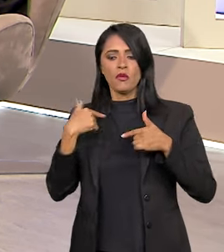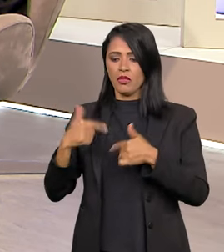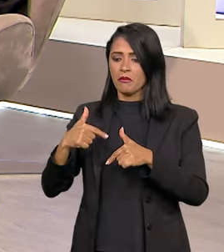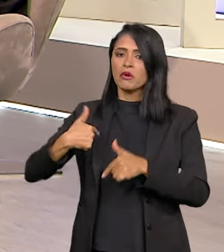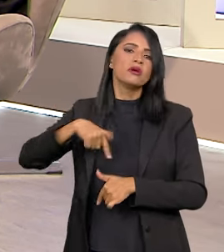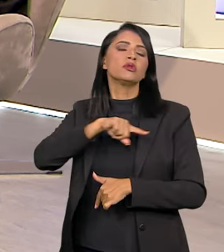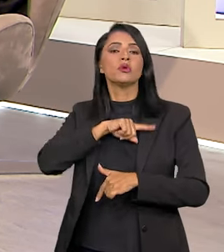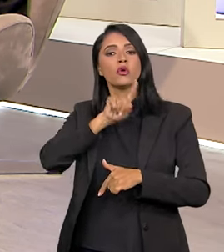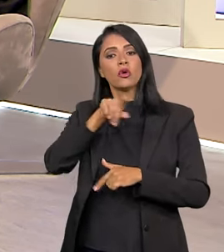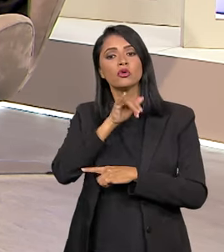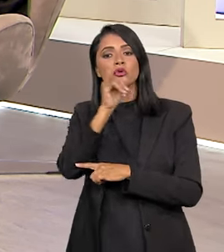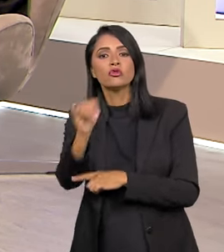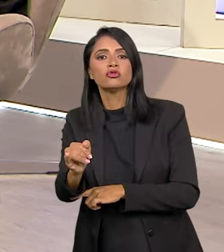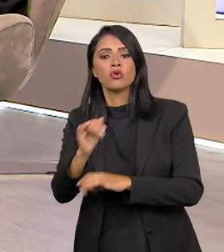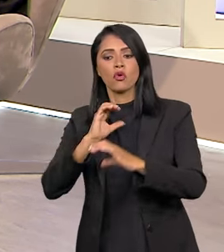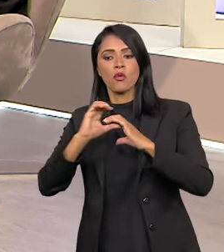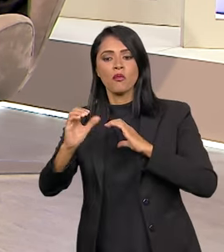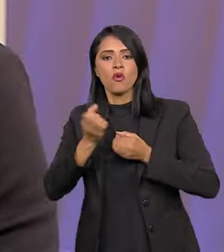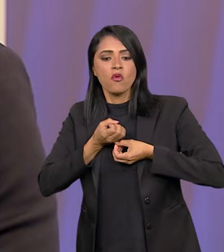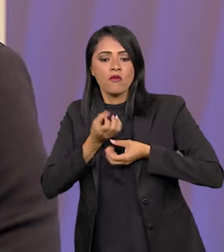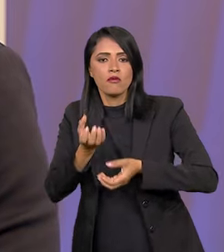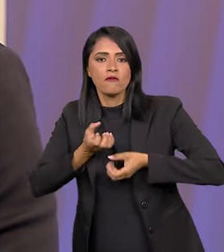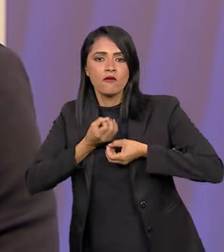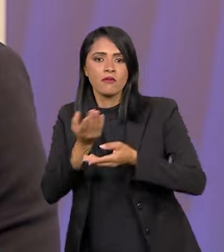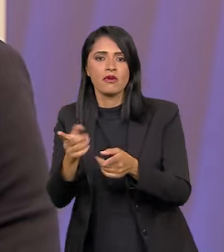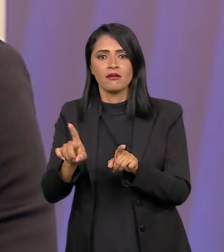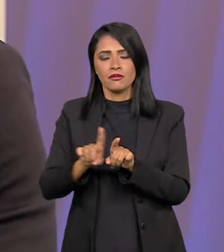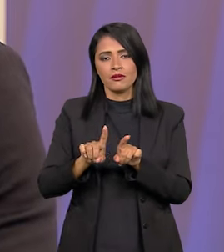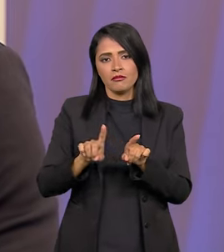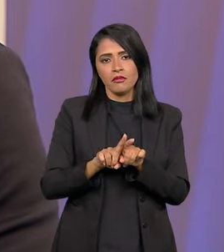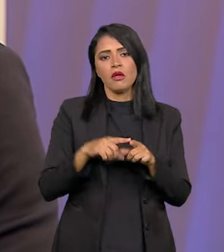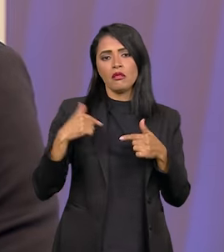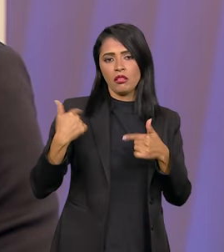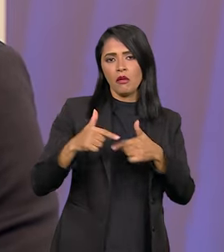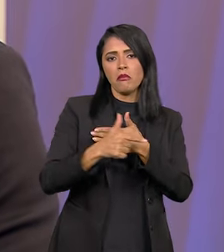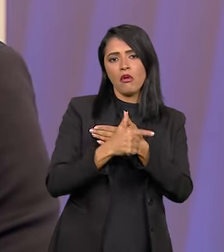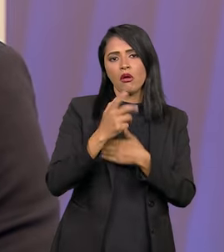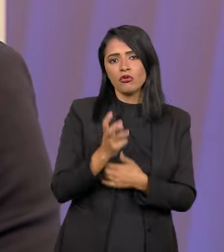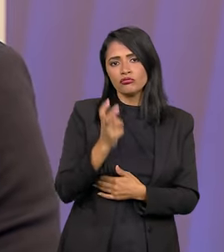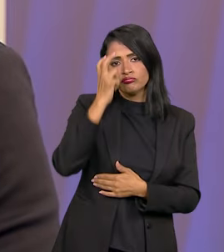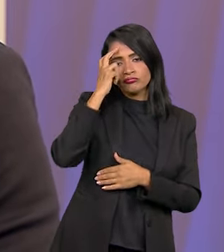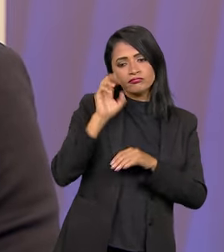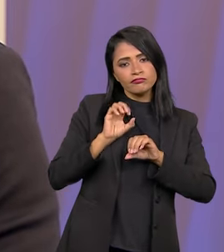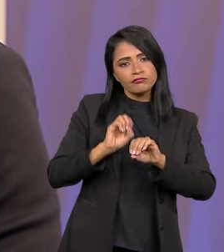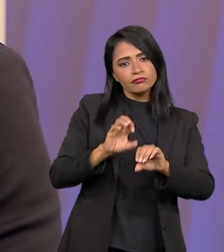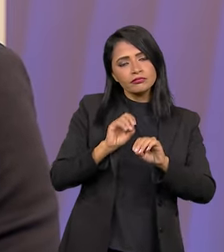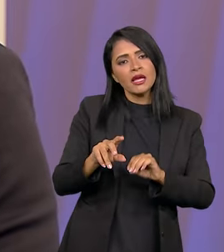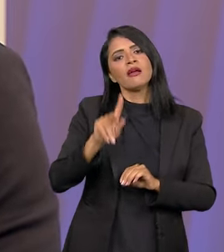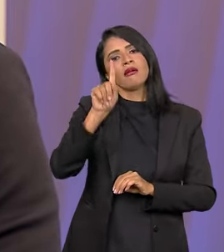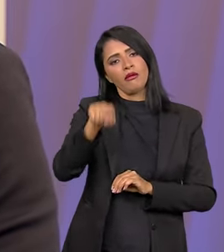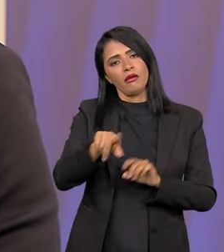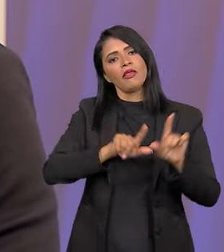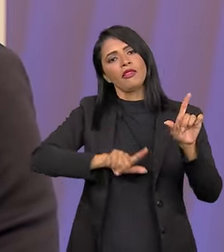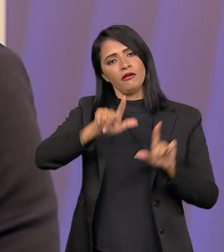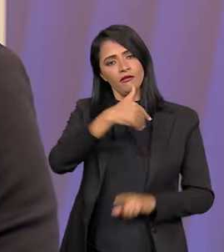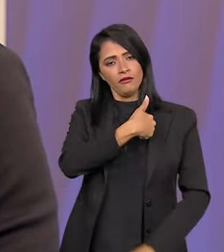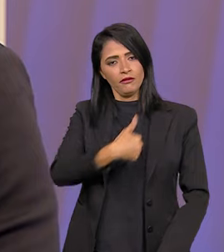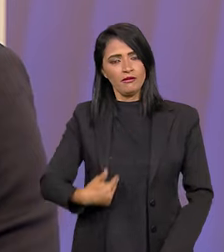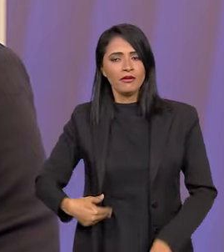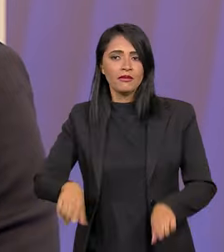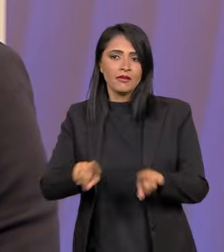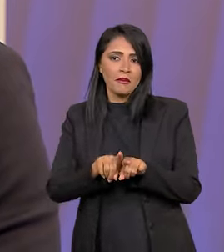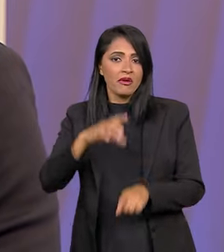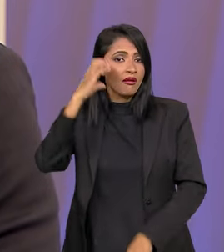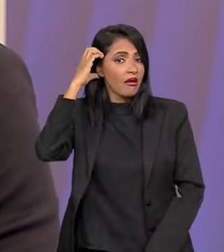faça nosso trabalho, que é comunicar à população, informar. E que também a gente faça esse papel cultural, educativo, que é a TV